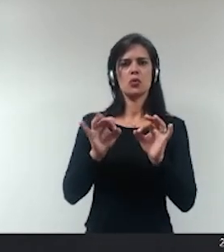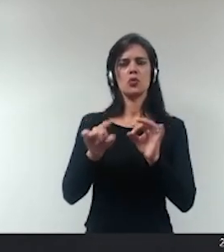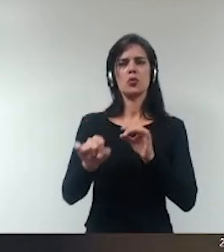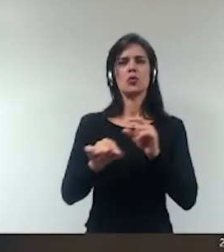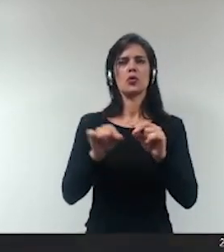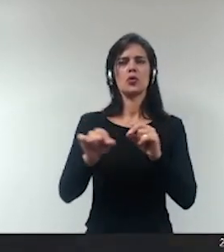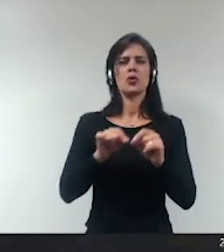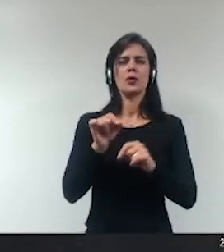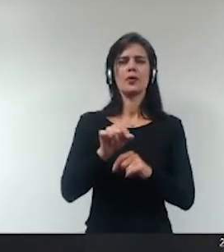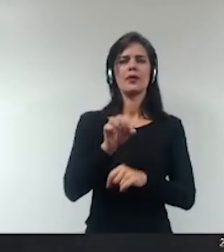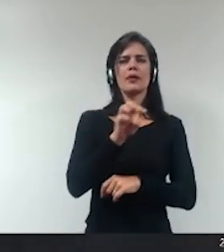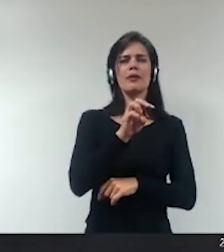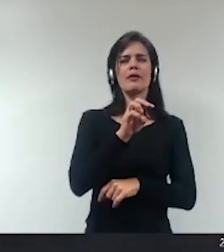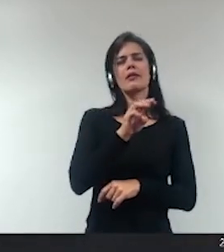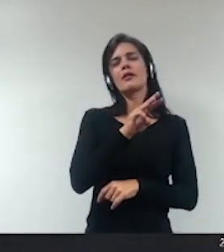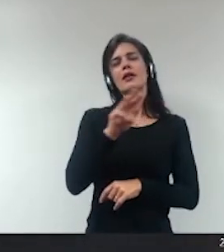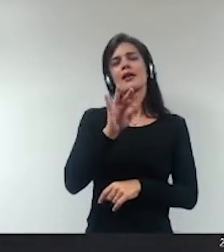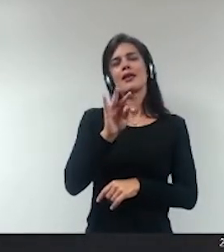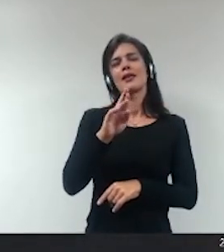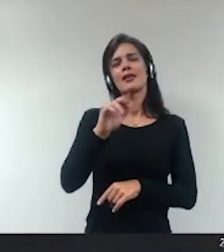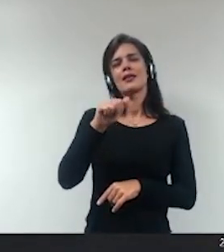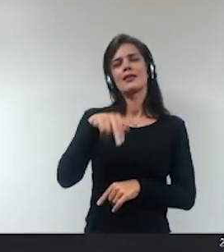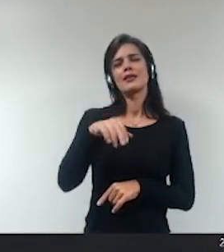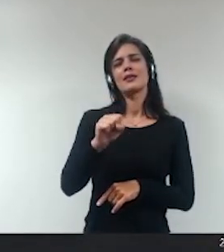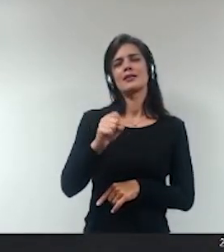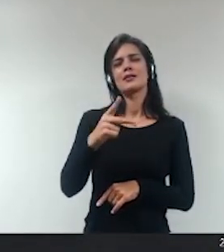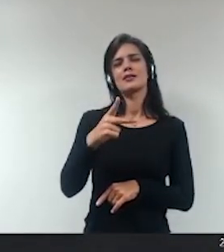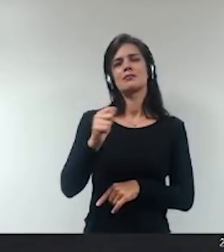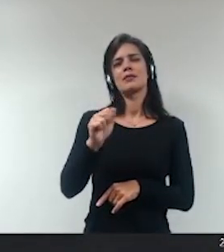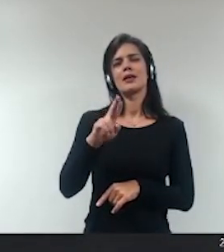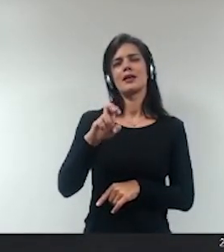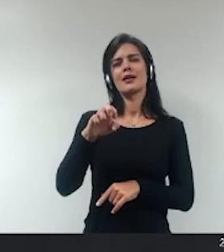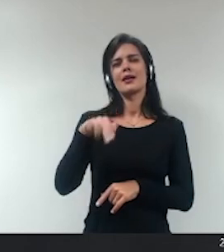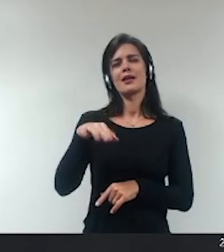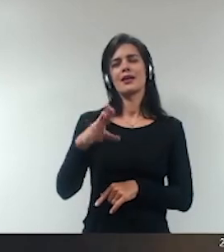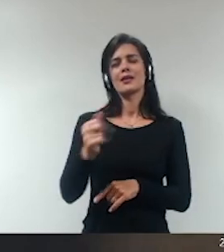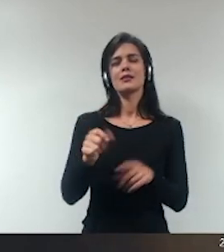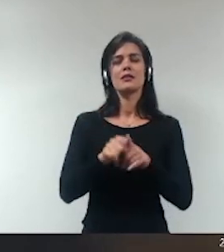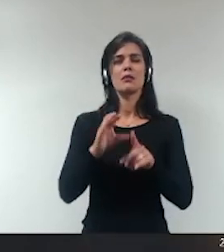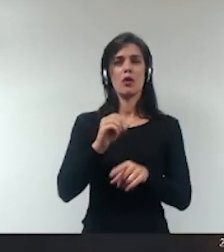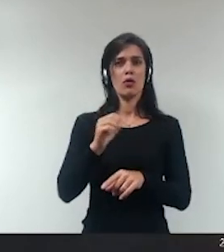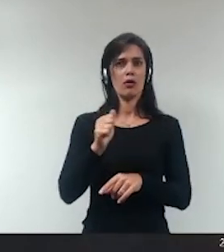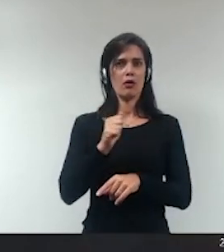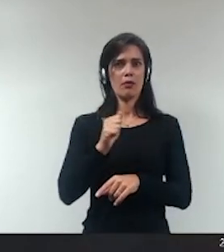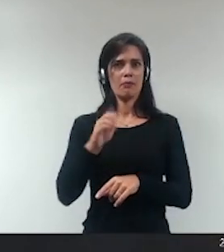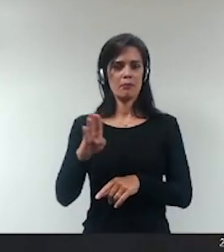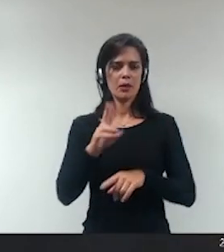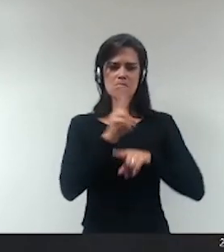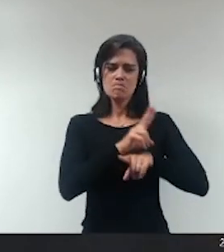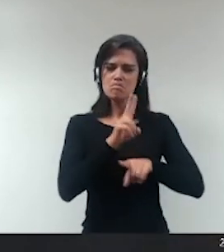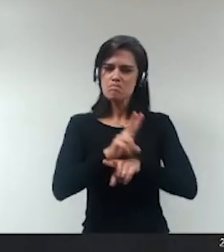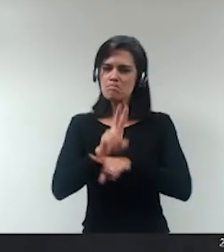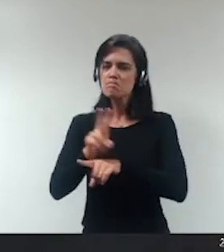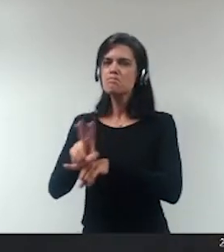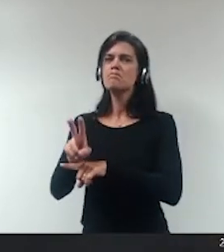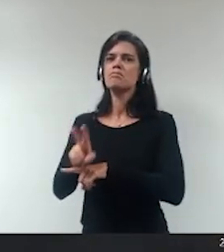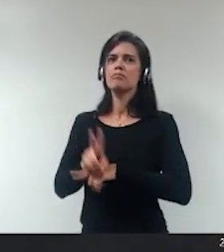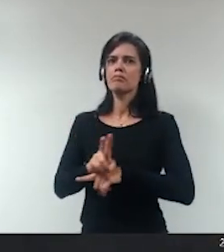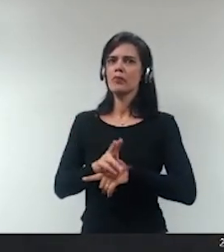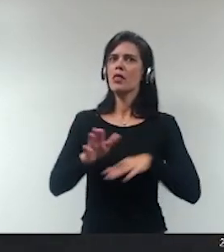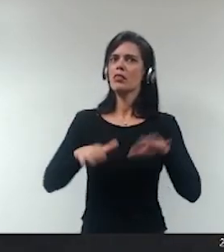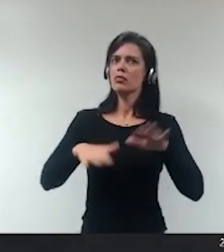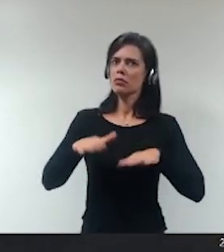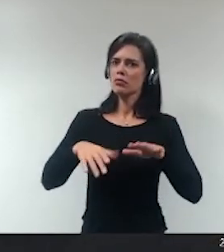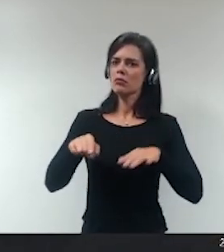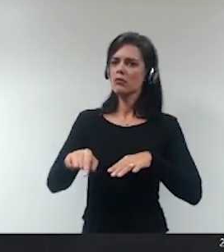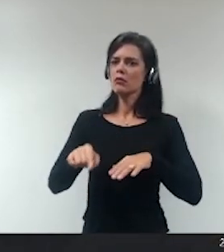de transparência que merecem o nosso respeito temos um AOAB também vigilante é uma das instituições talvez a que mais